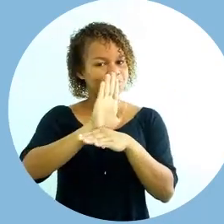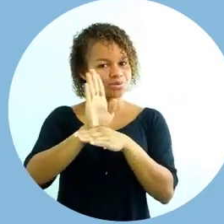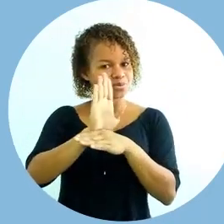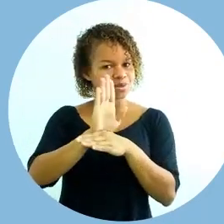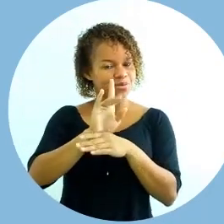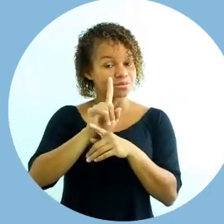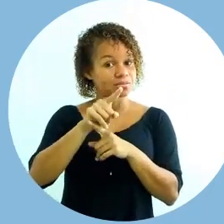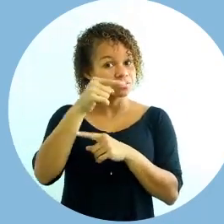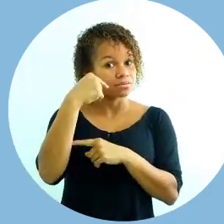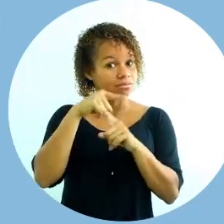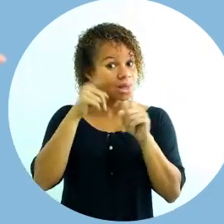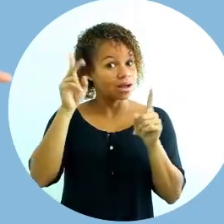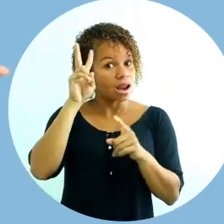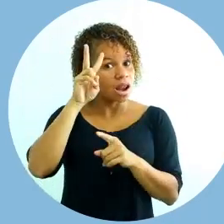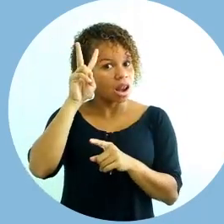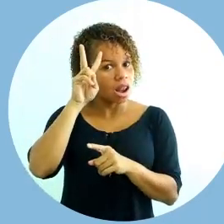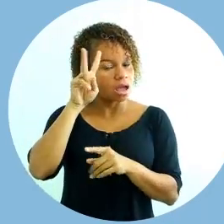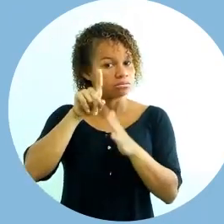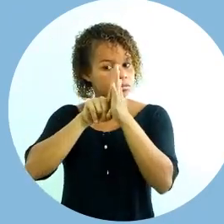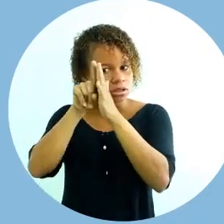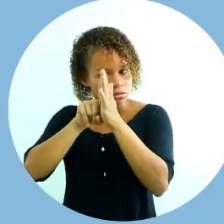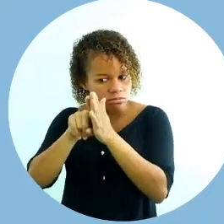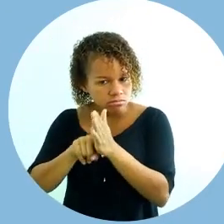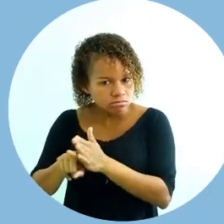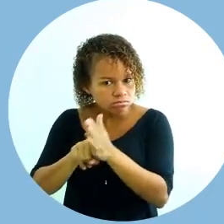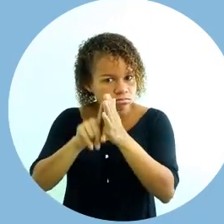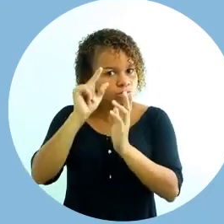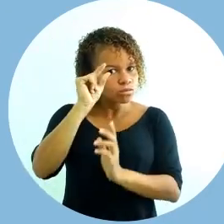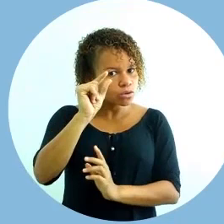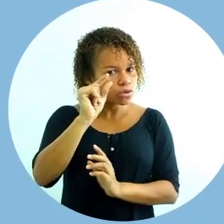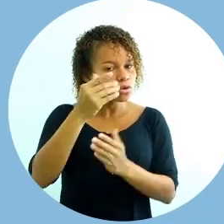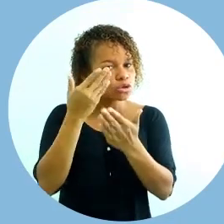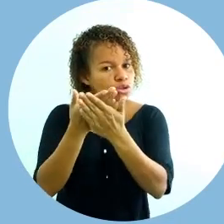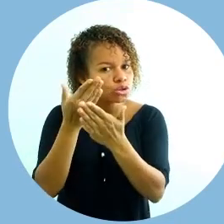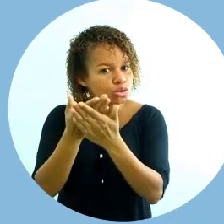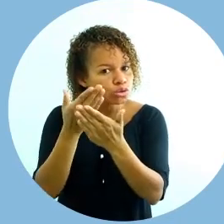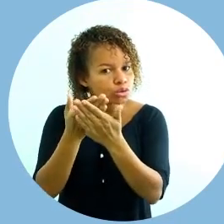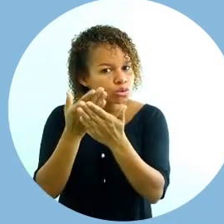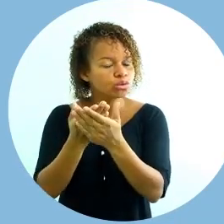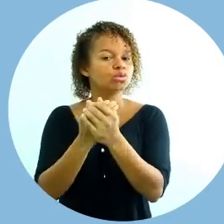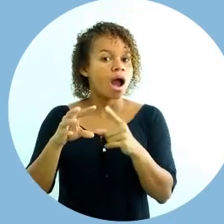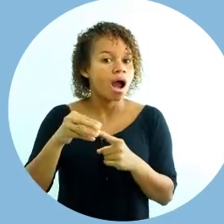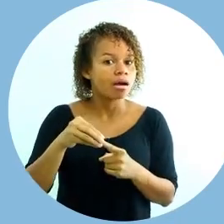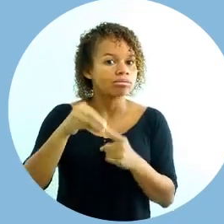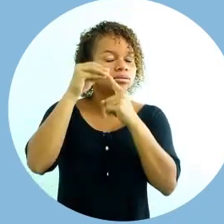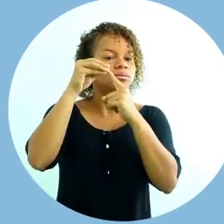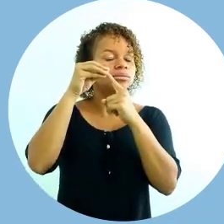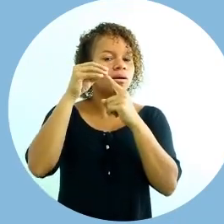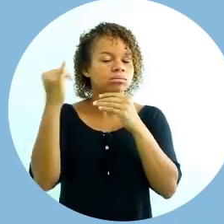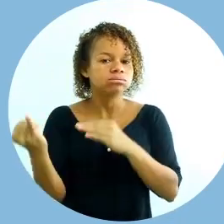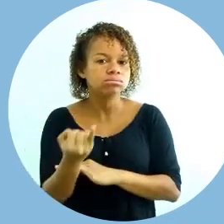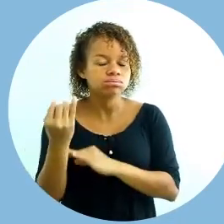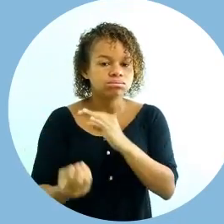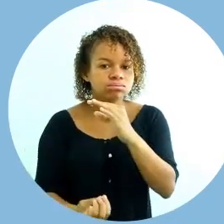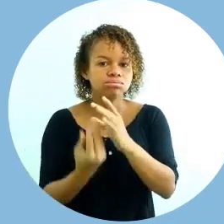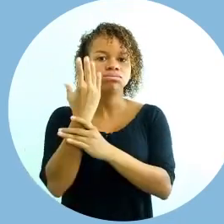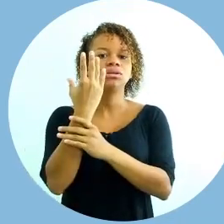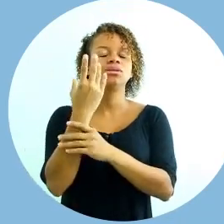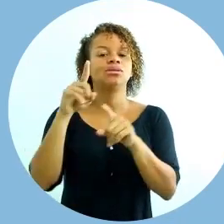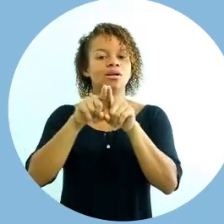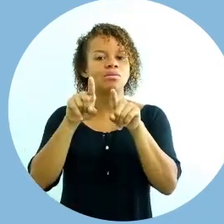sobre a origem do cinema, da TV, que está no material, também sobre